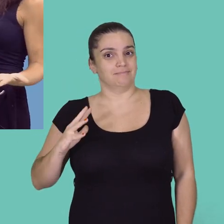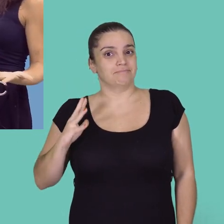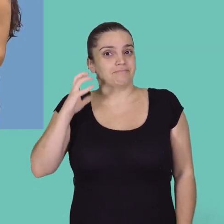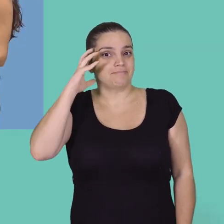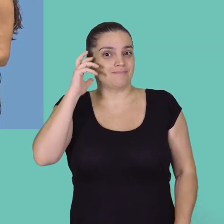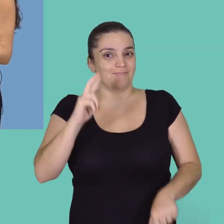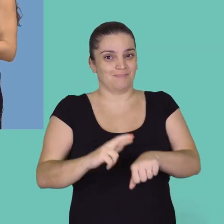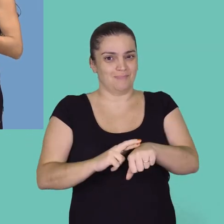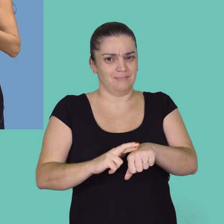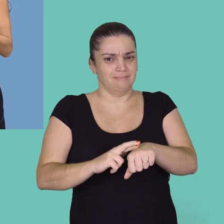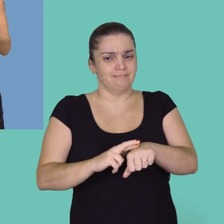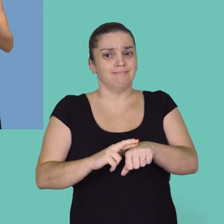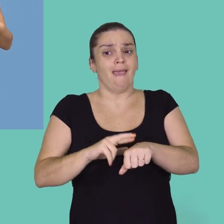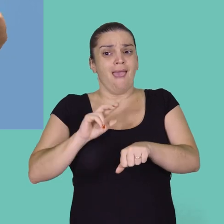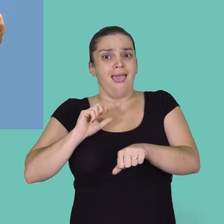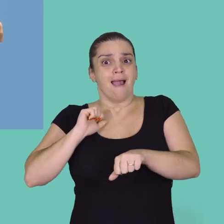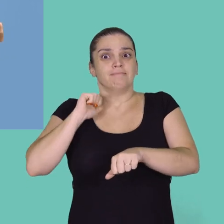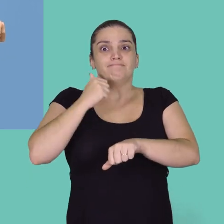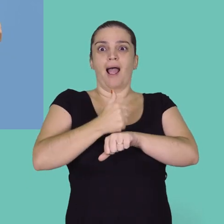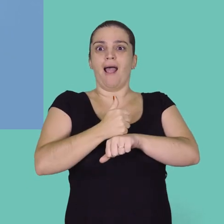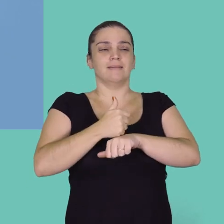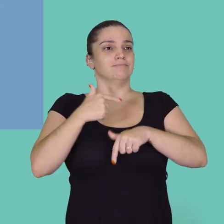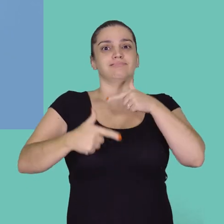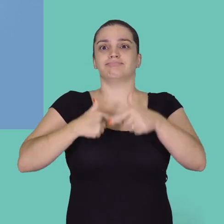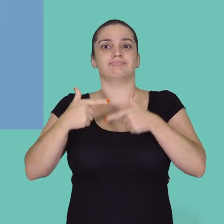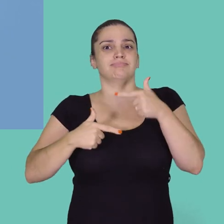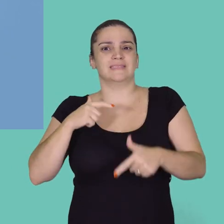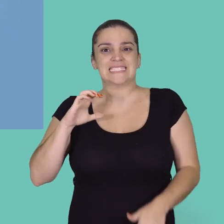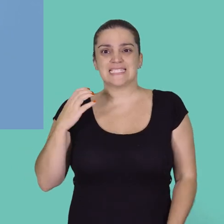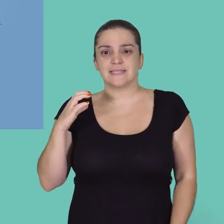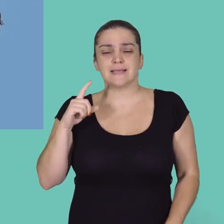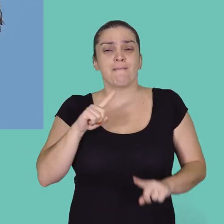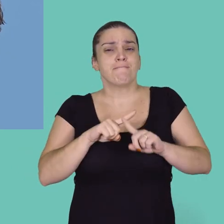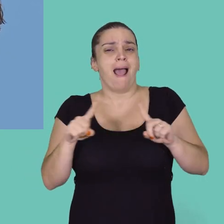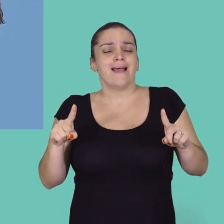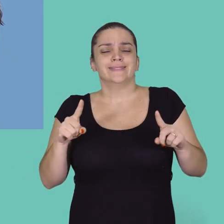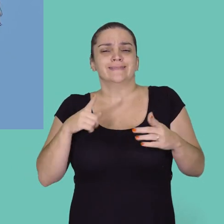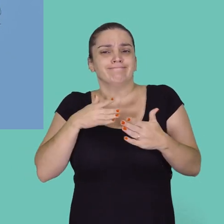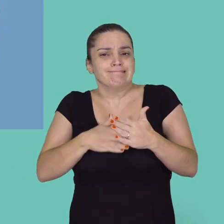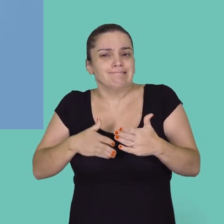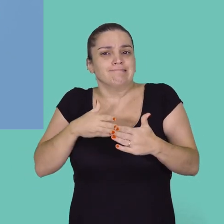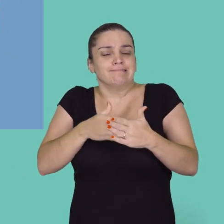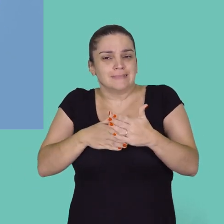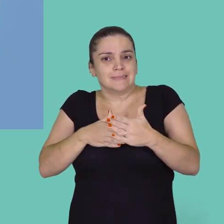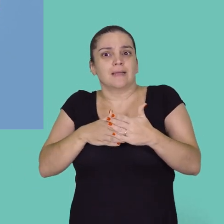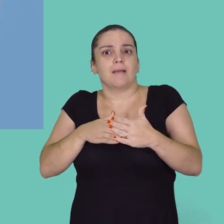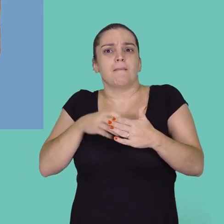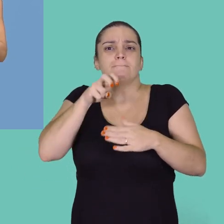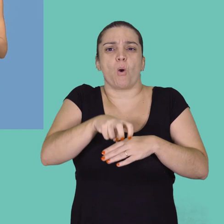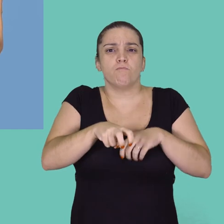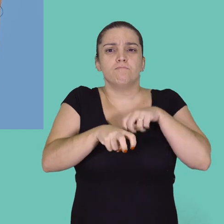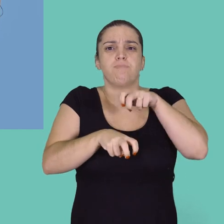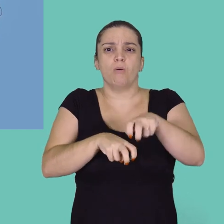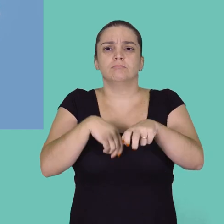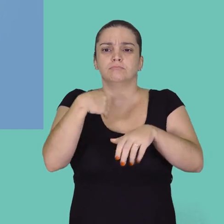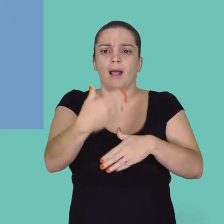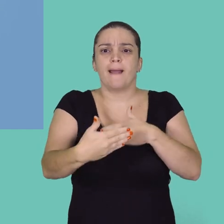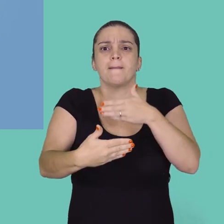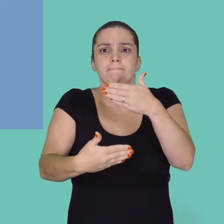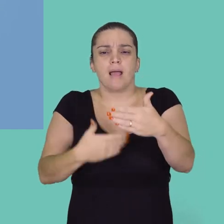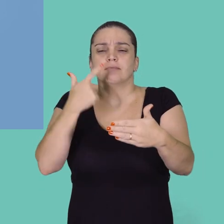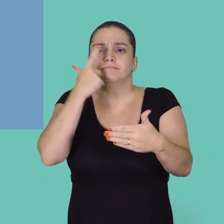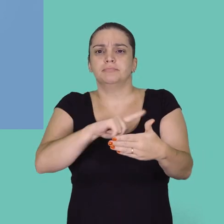uma cientista, mas até ela chegar lá, ela passa por diversos obstáculos e ela vai atravessando esses